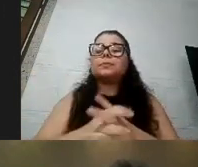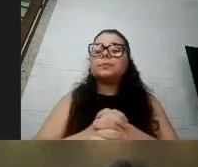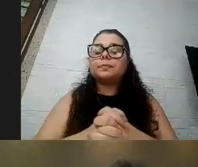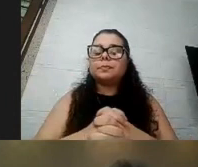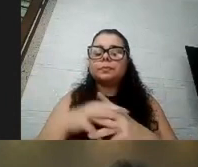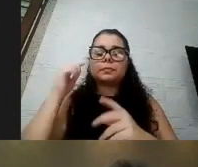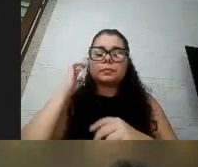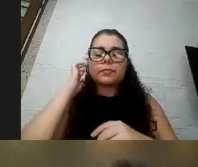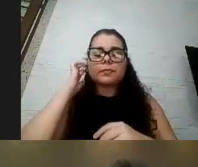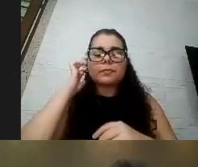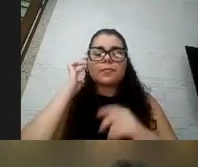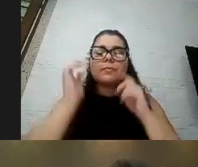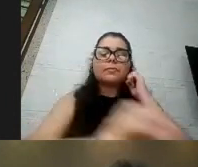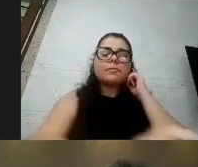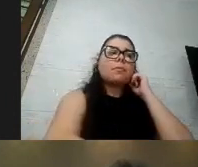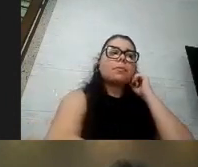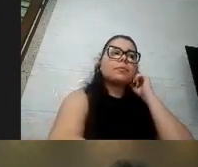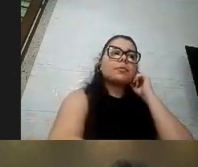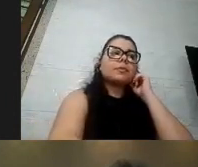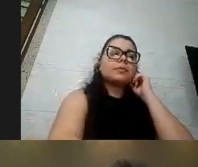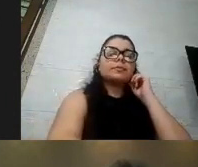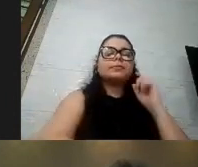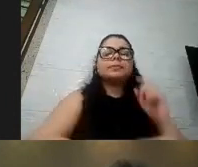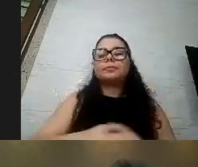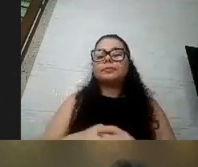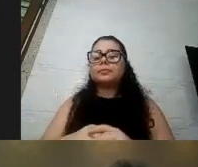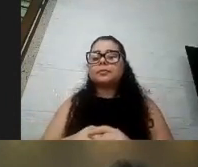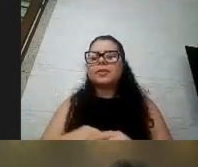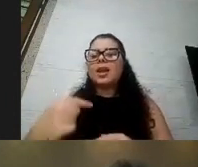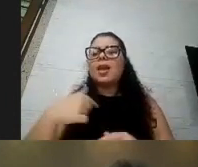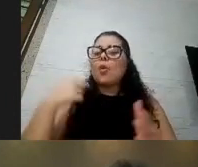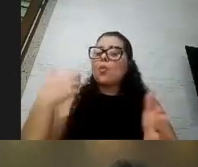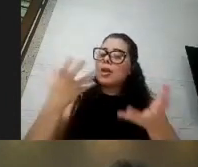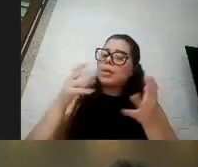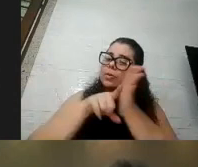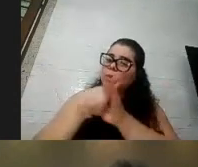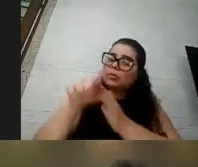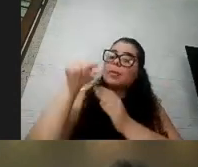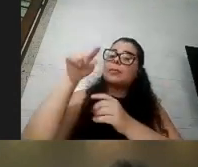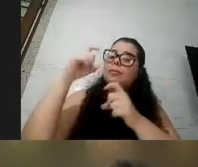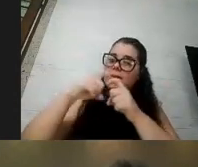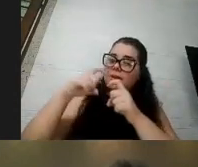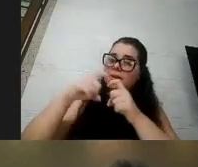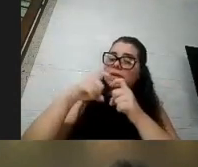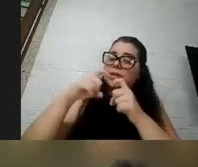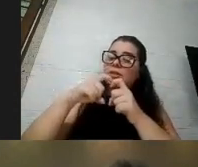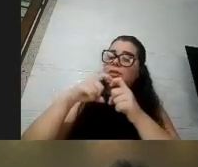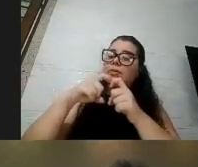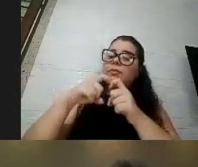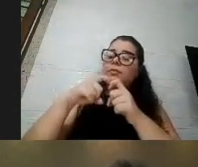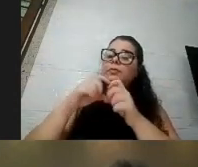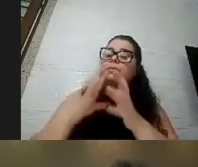eu não peguei logo do iniciozinho mas eu gostaria de perguntar para a doutora Ana em relação